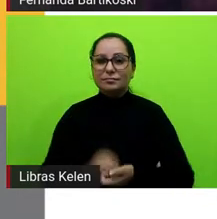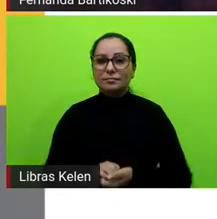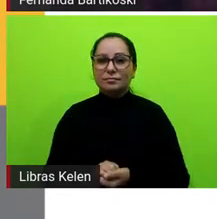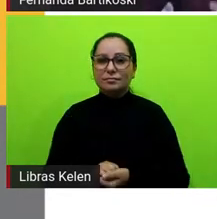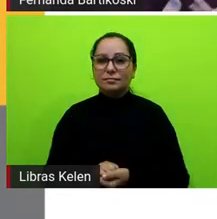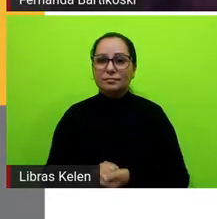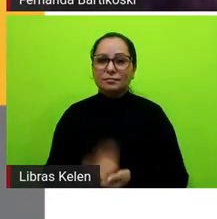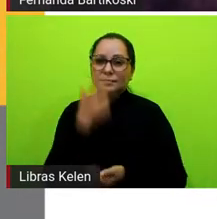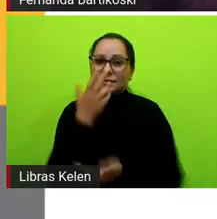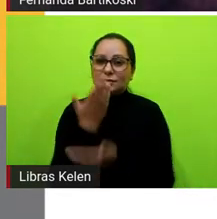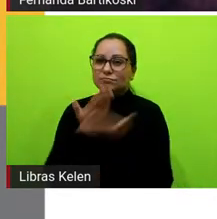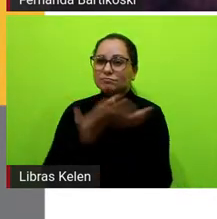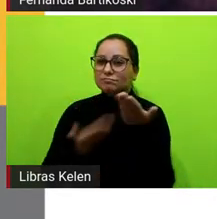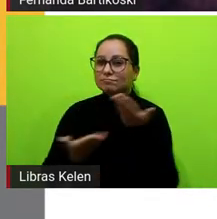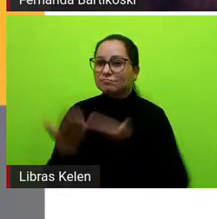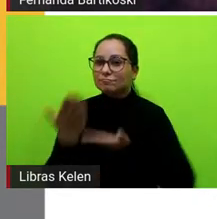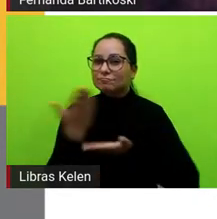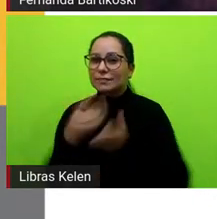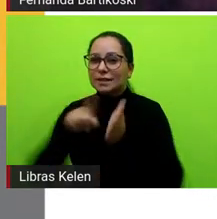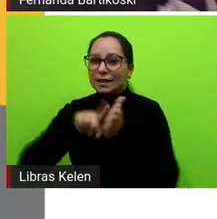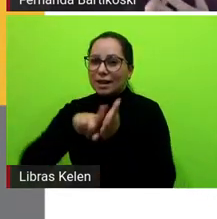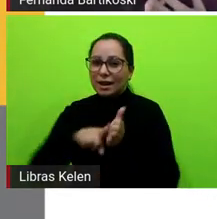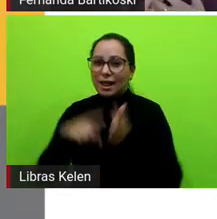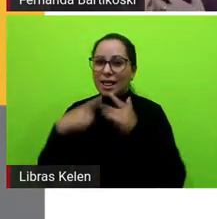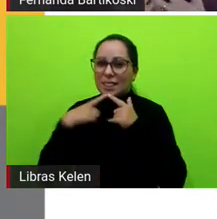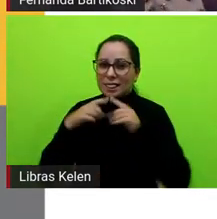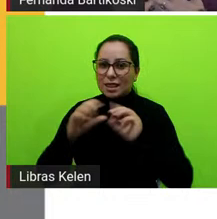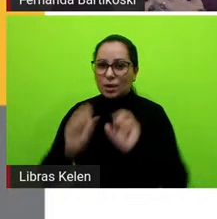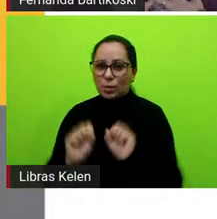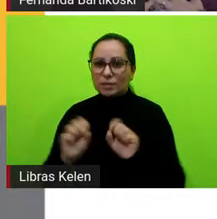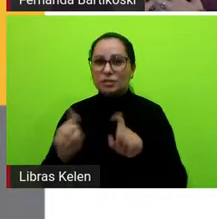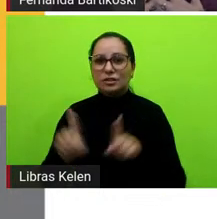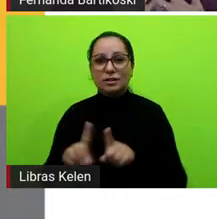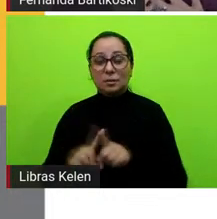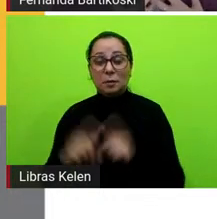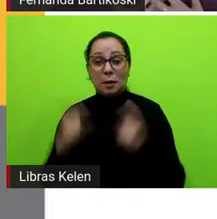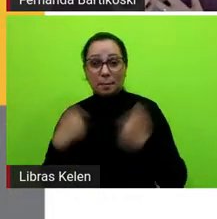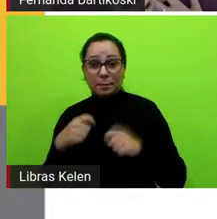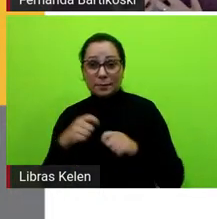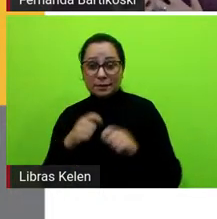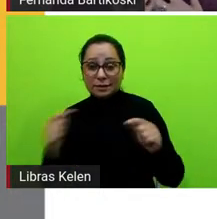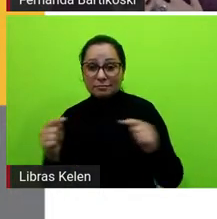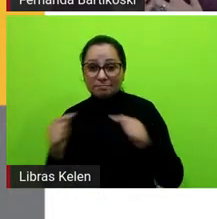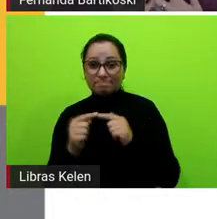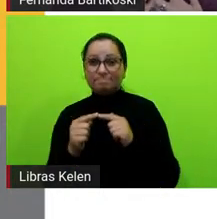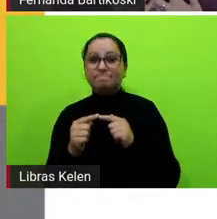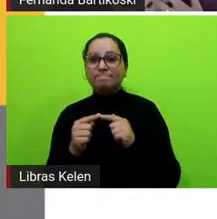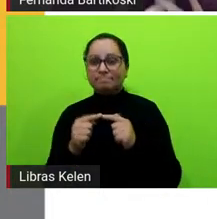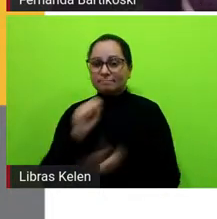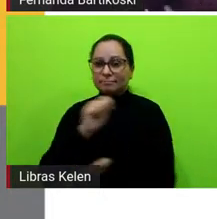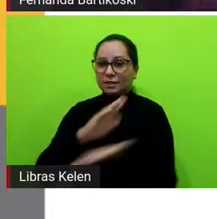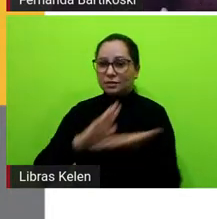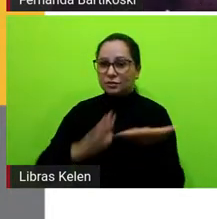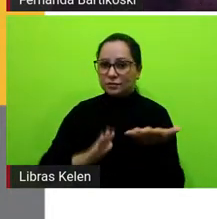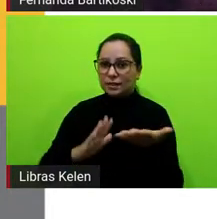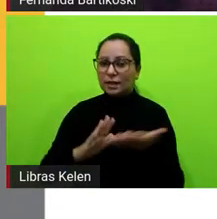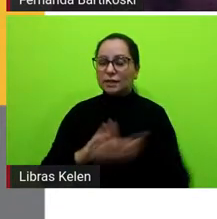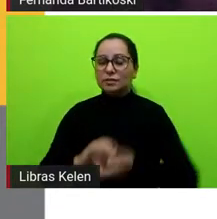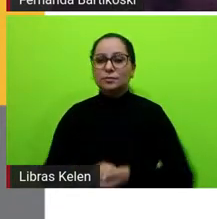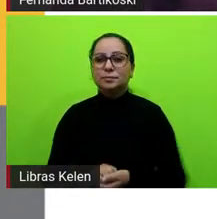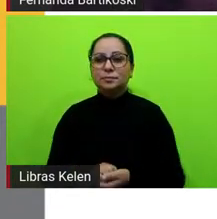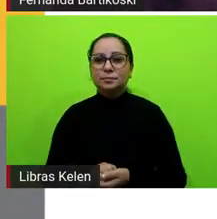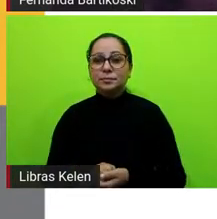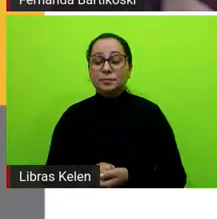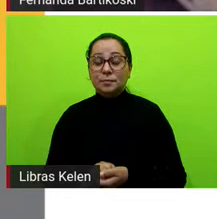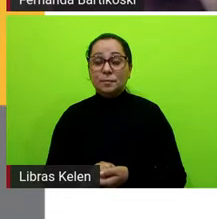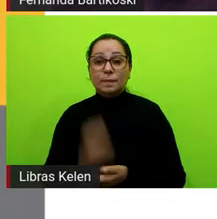envolvendo muito análise linguística que a gente precisa disso para dar conta dessa dessa atividade cinco a narrativa que